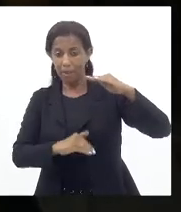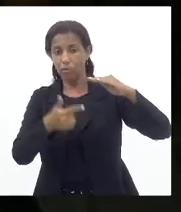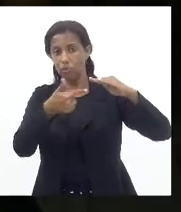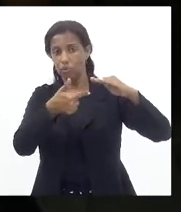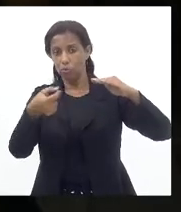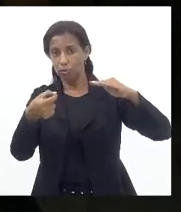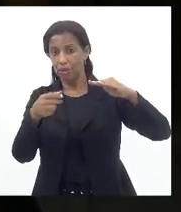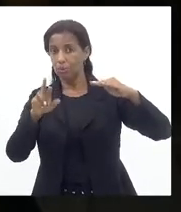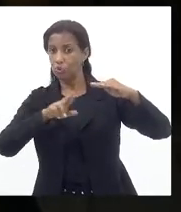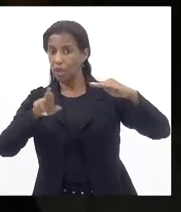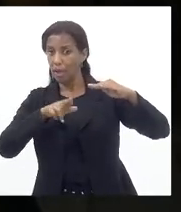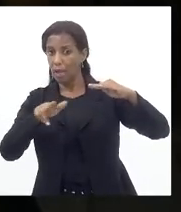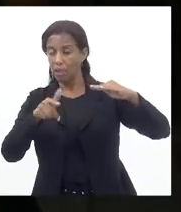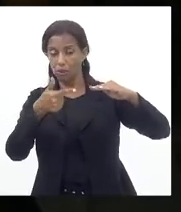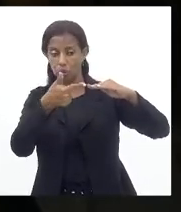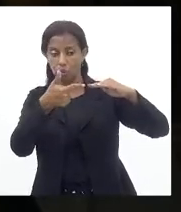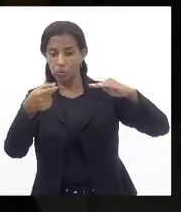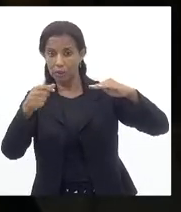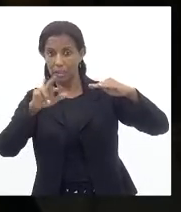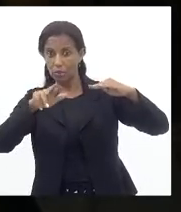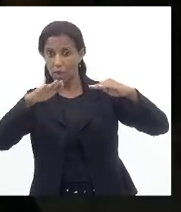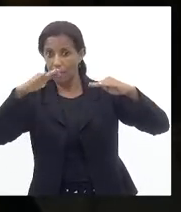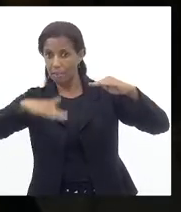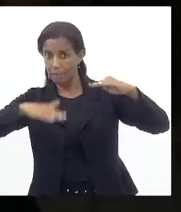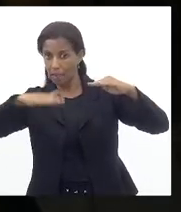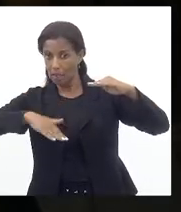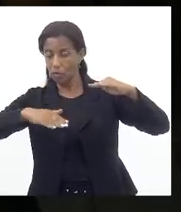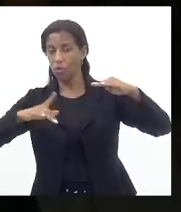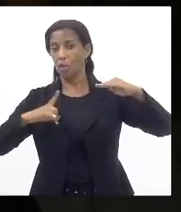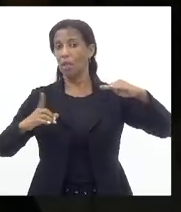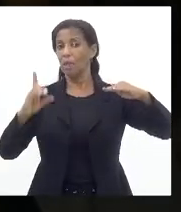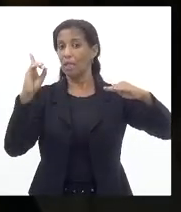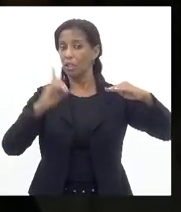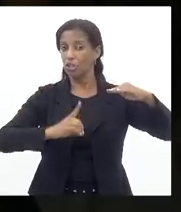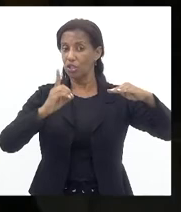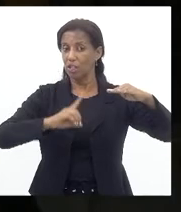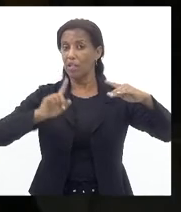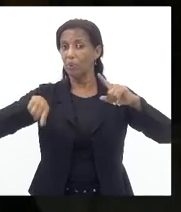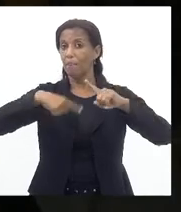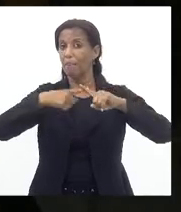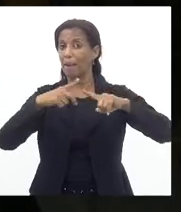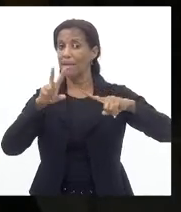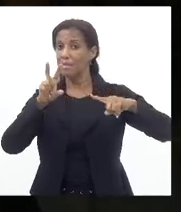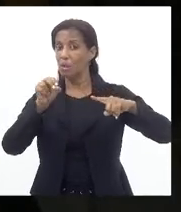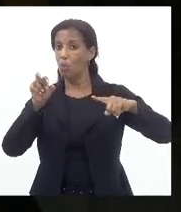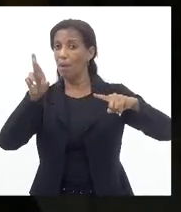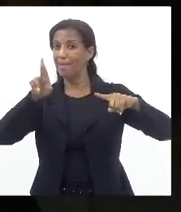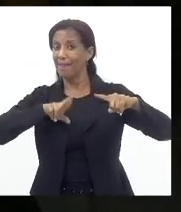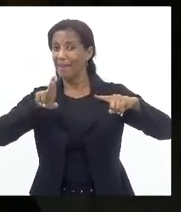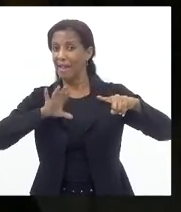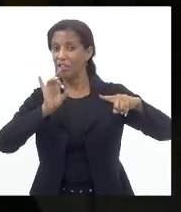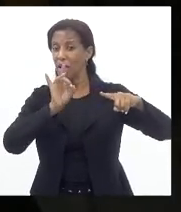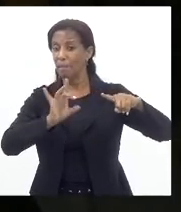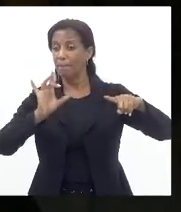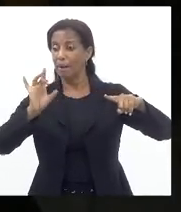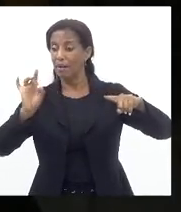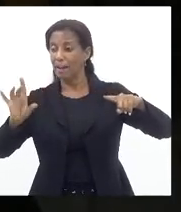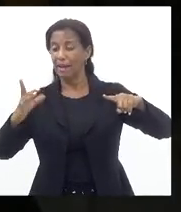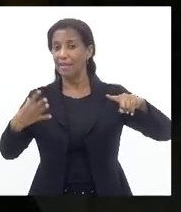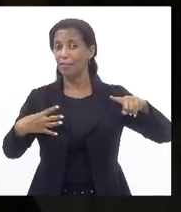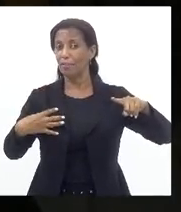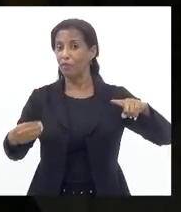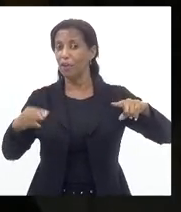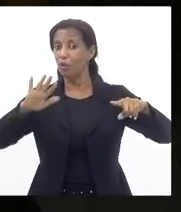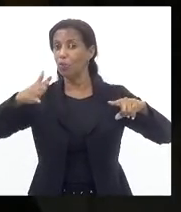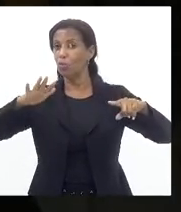E ainda tem direito A 50 reais Por filho Em